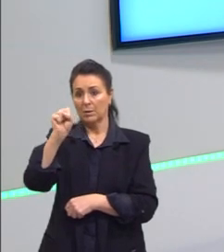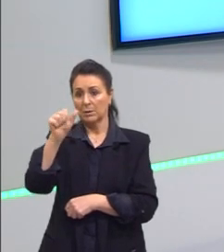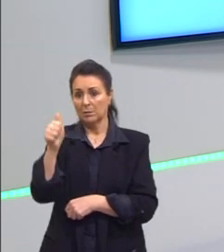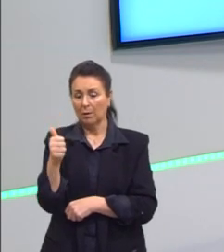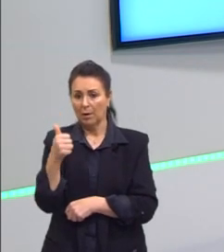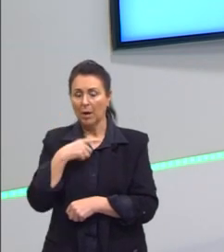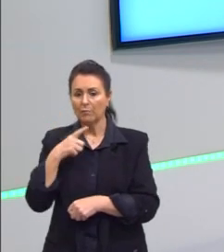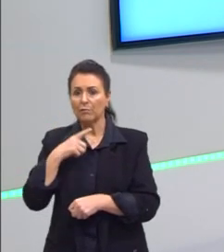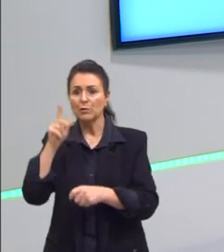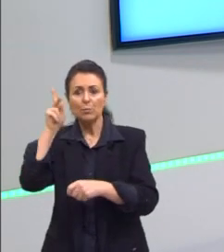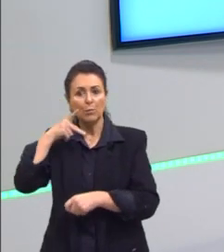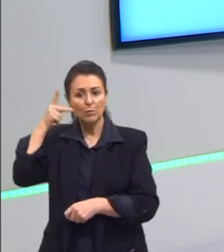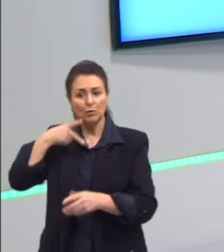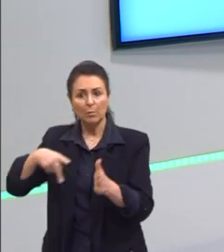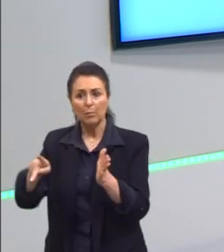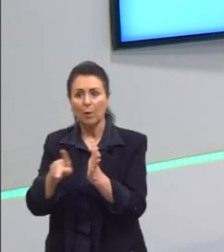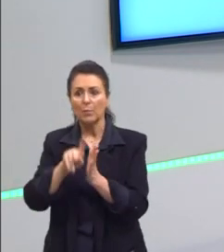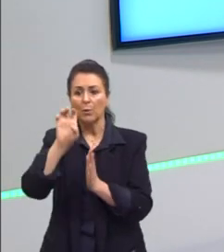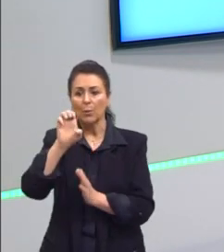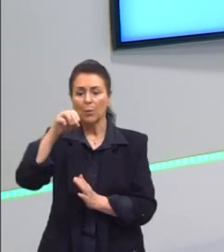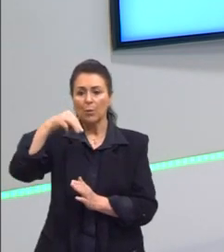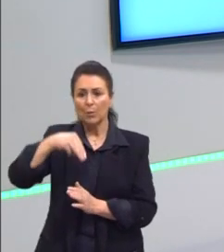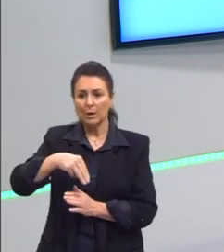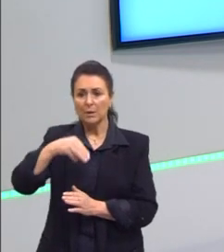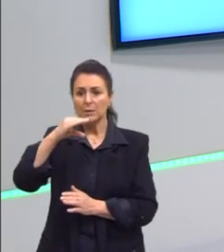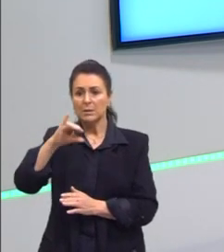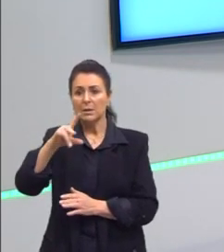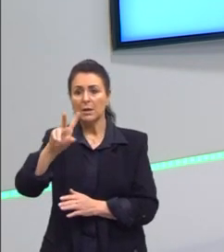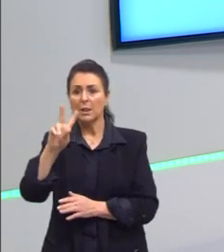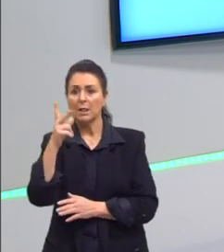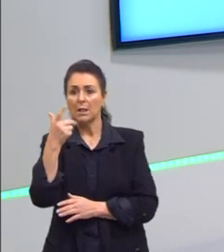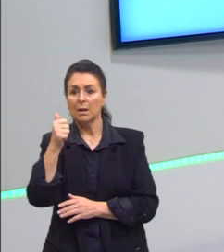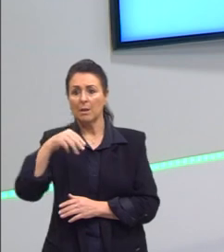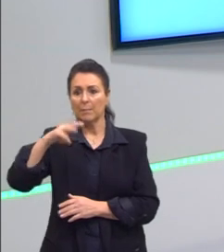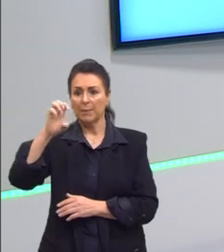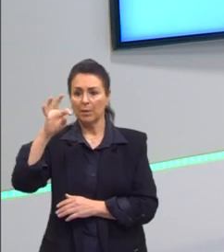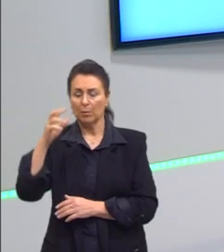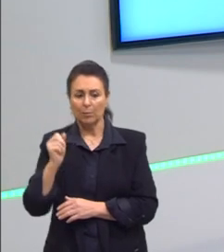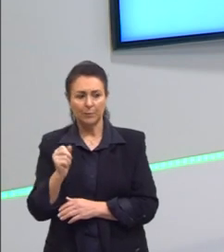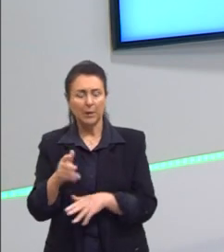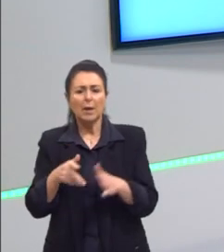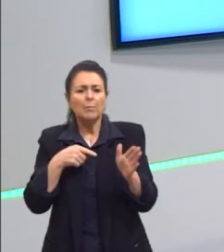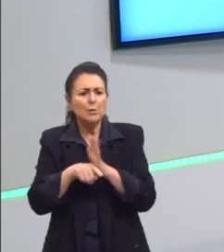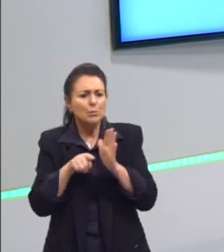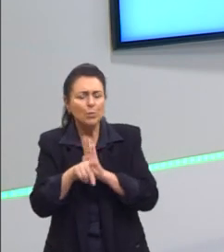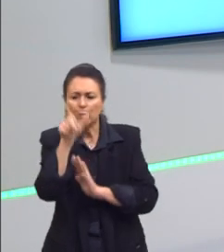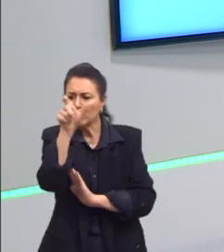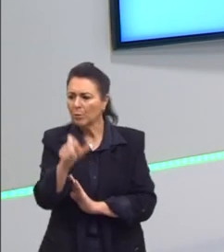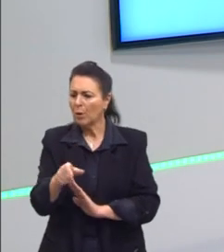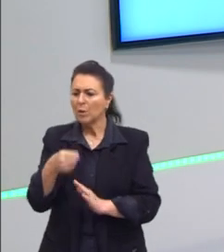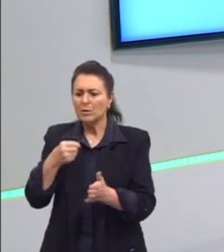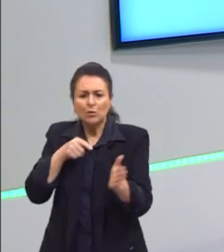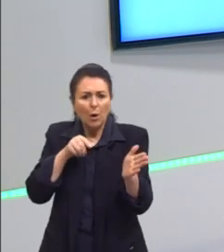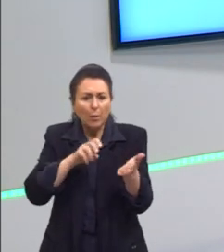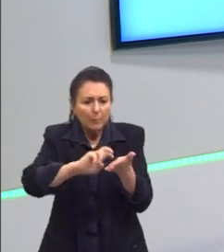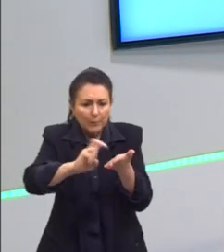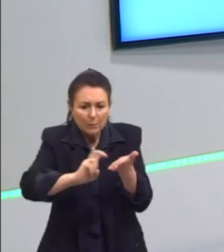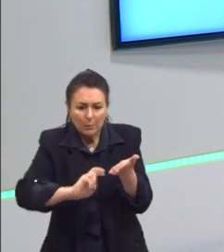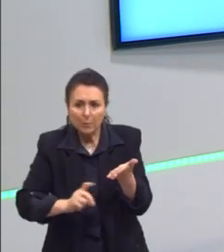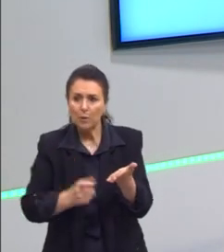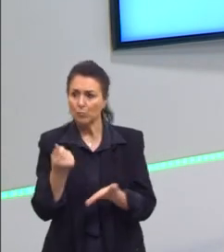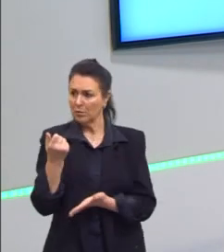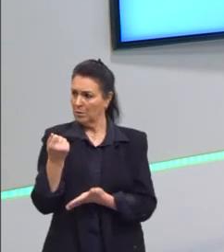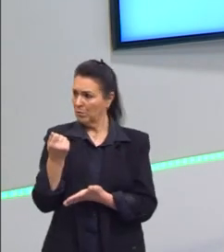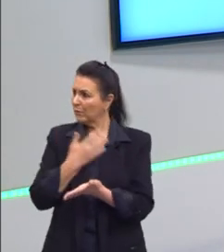pessoas perguntam, por que a gente não imprime mais dinheiro? Se a gente sair imprimindo dinheiro e distribuir isso por aí, a gente não vai ficar todo